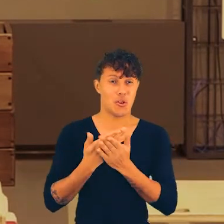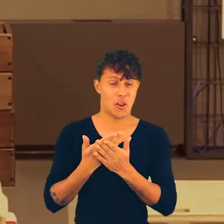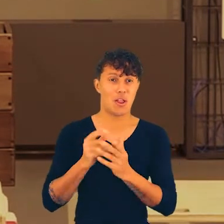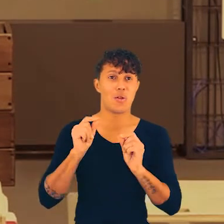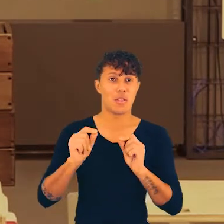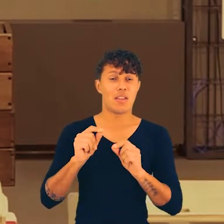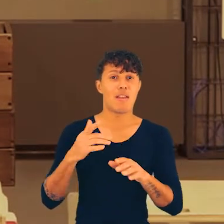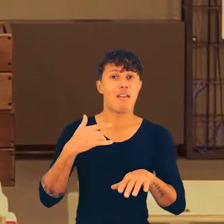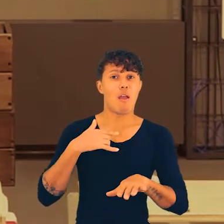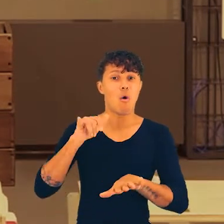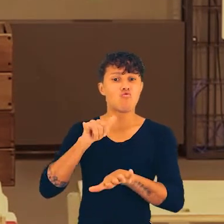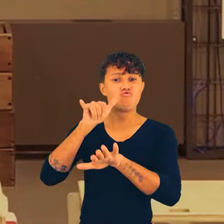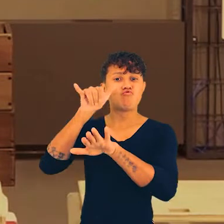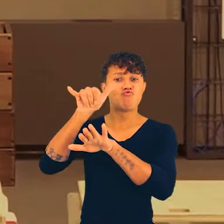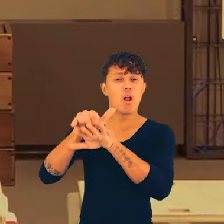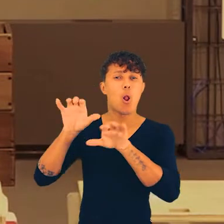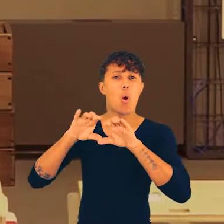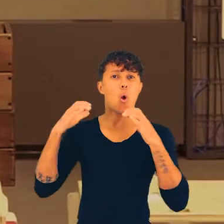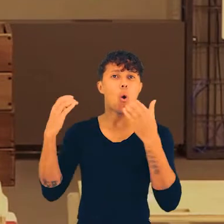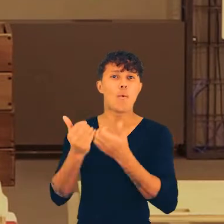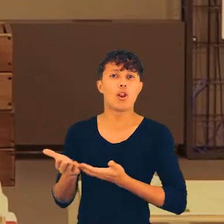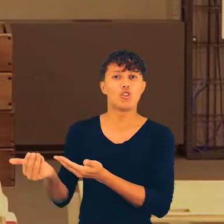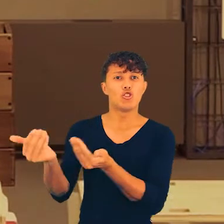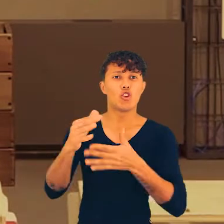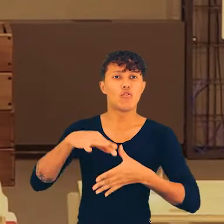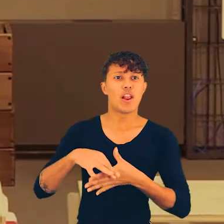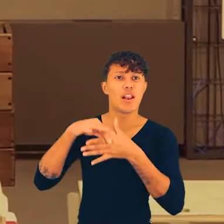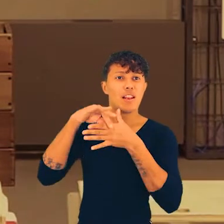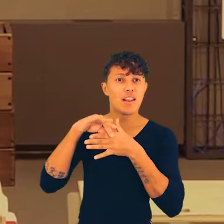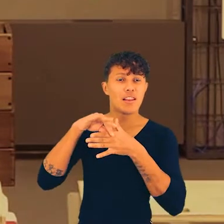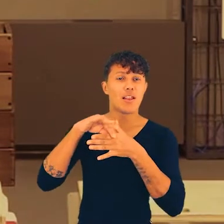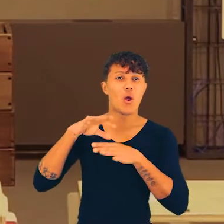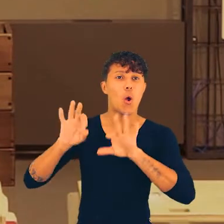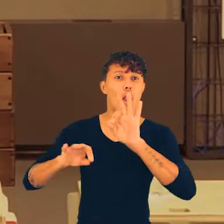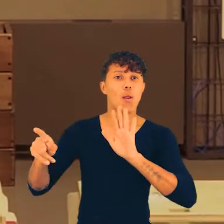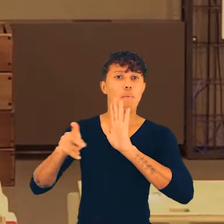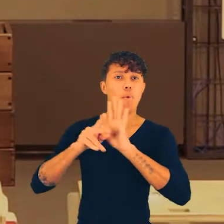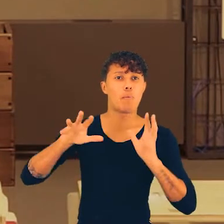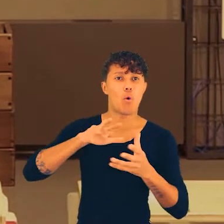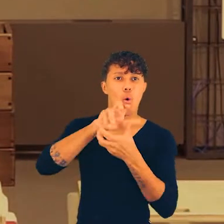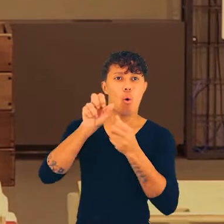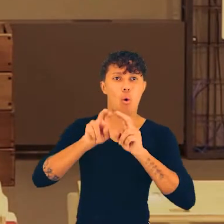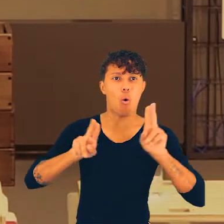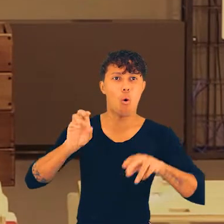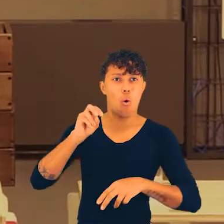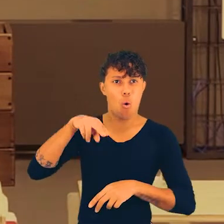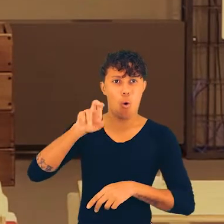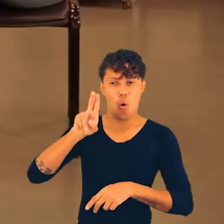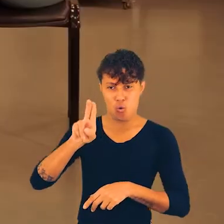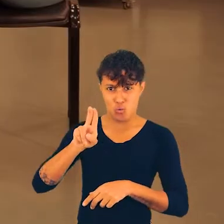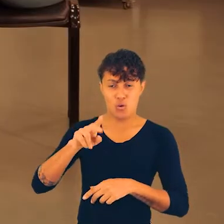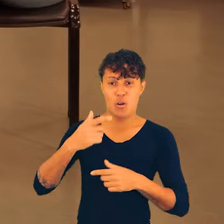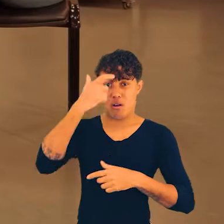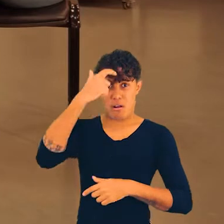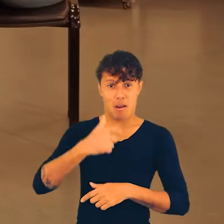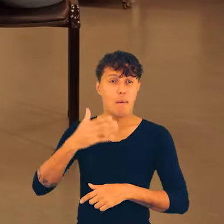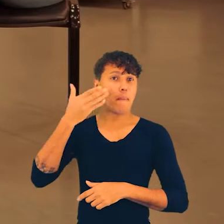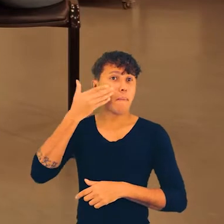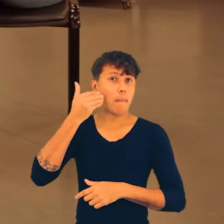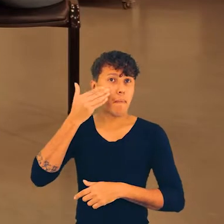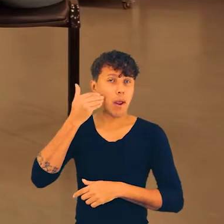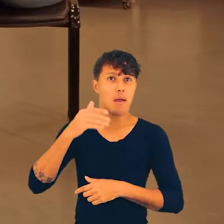escola para participar de uma conferência de jovens líderes da ONU, que é global. Sou uma menina